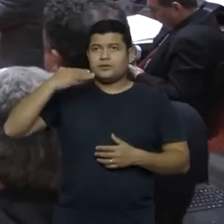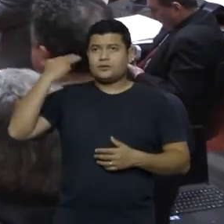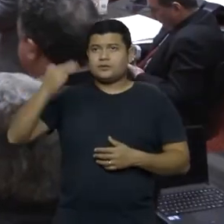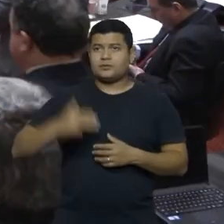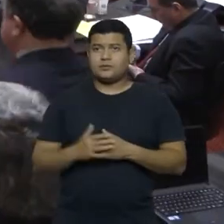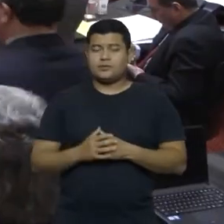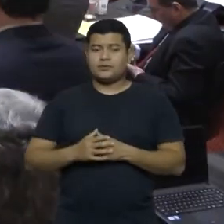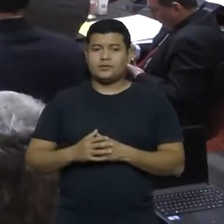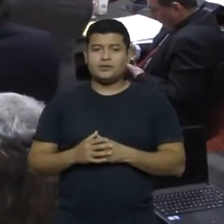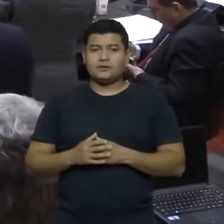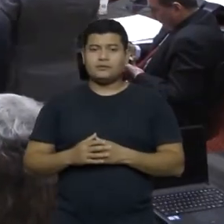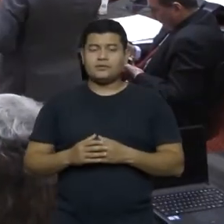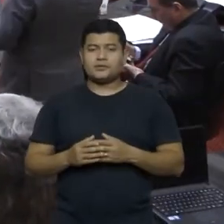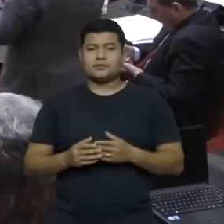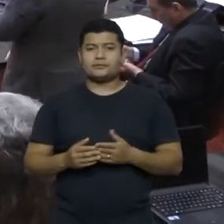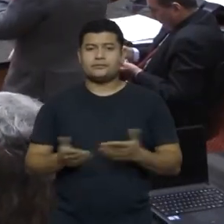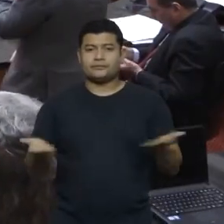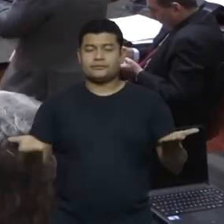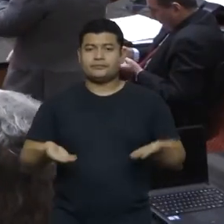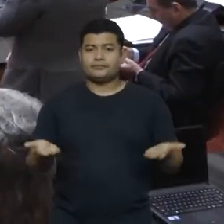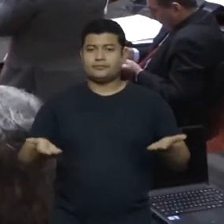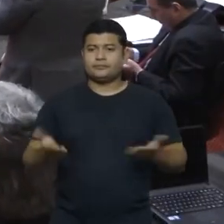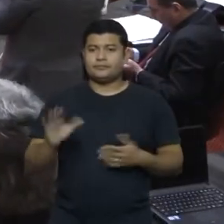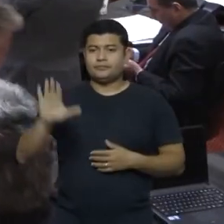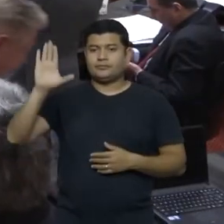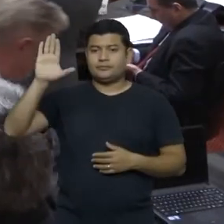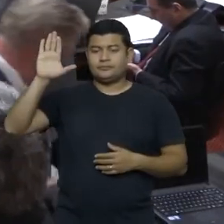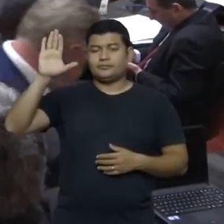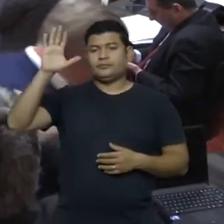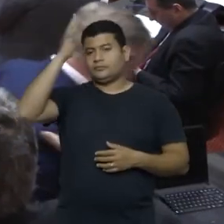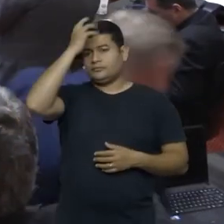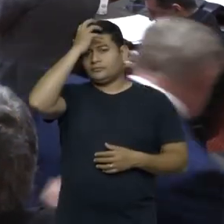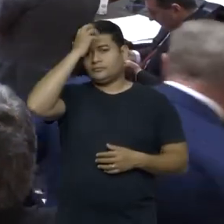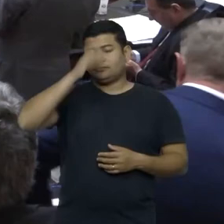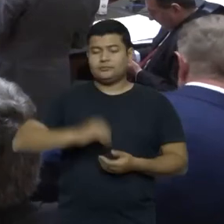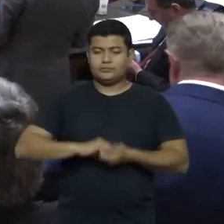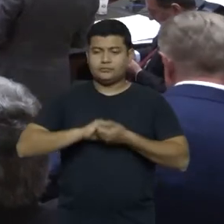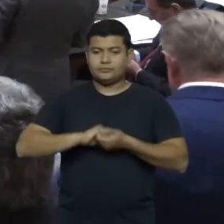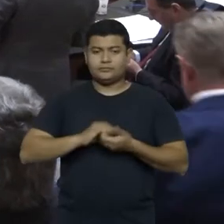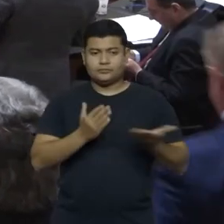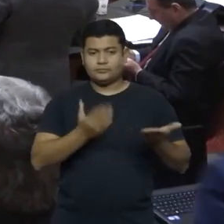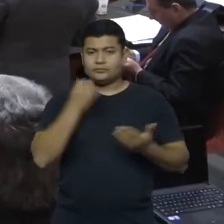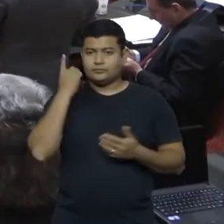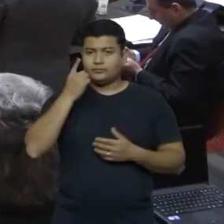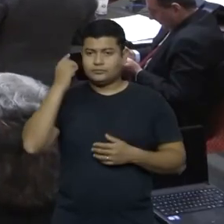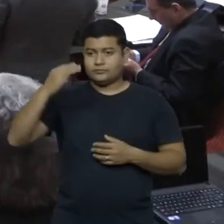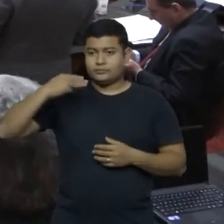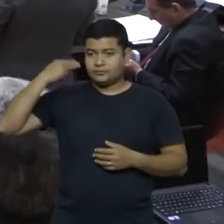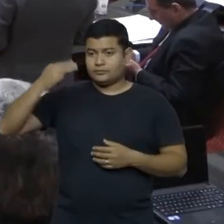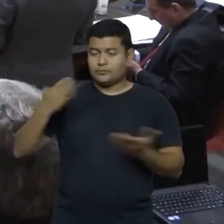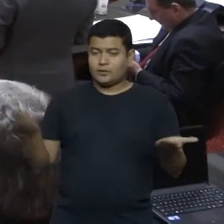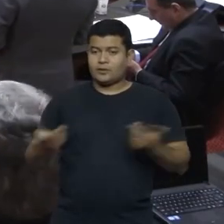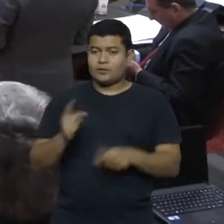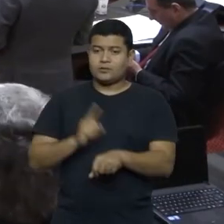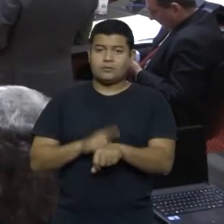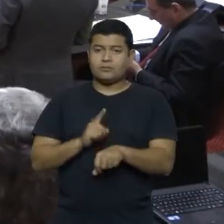A palavra ao deputado Ismael dos Santos. Cumprimentar o deputado Márcio, parabenizar por este momento que